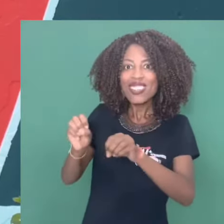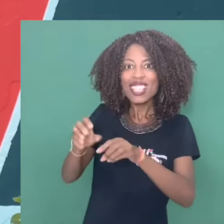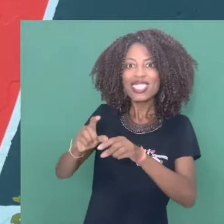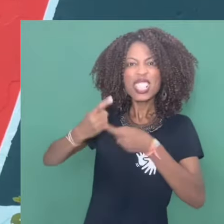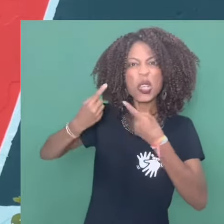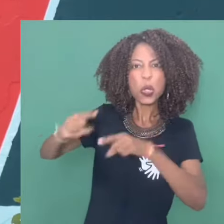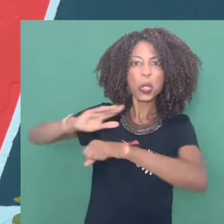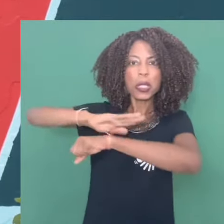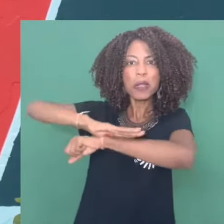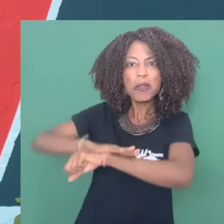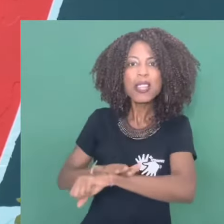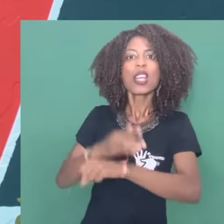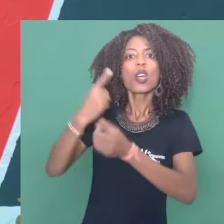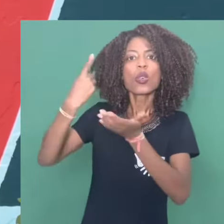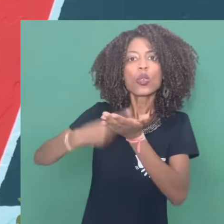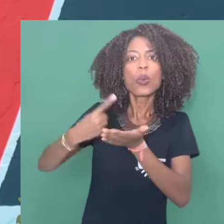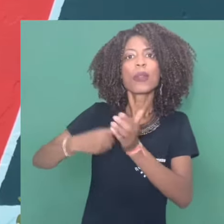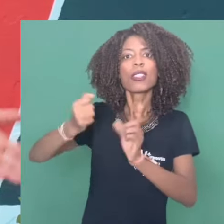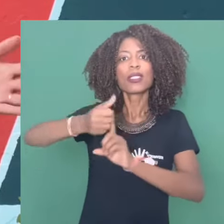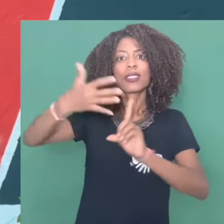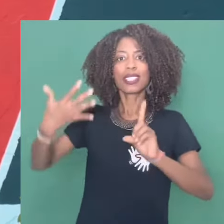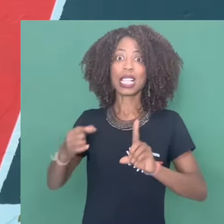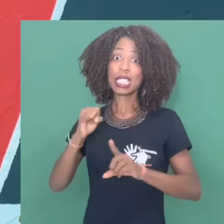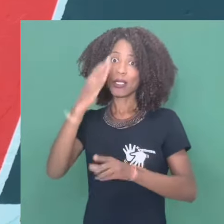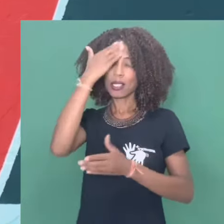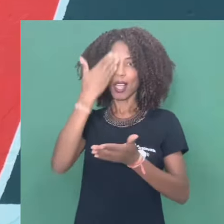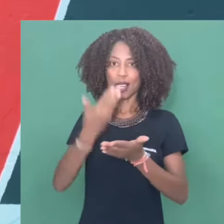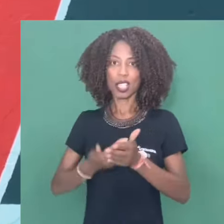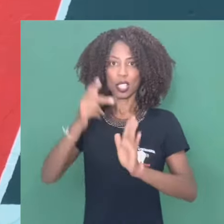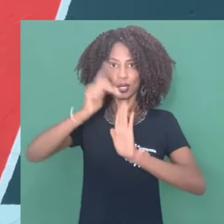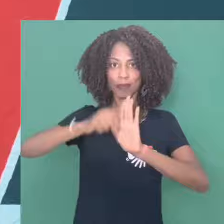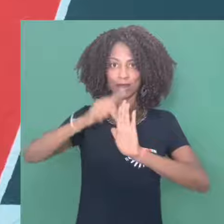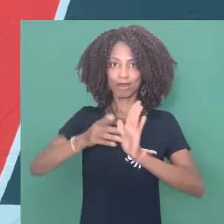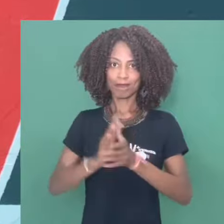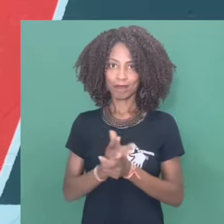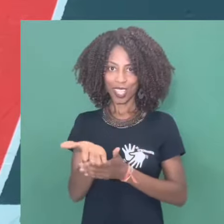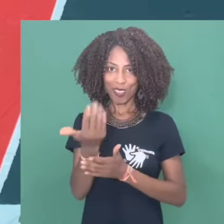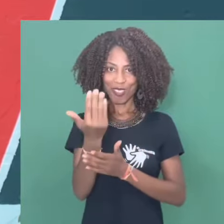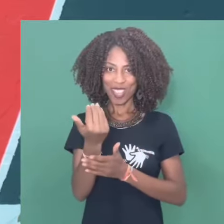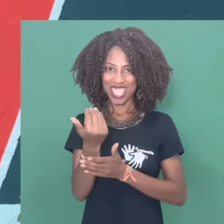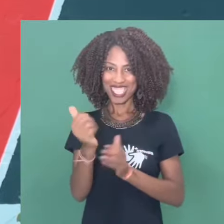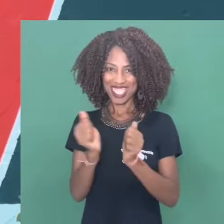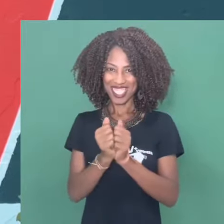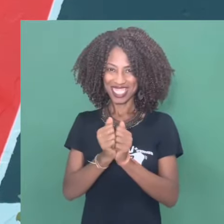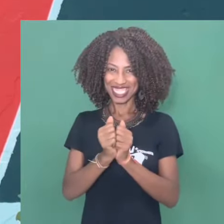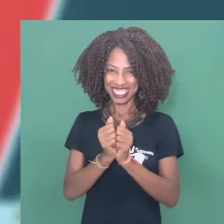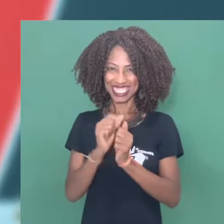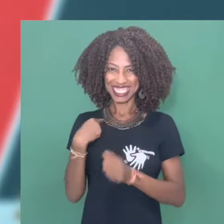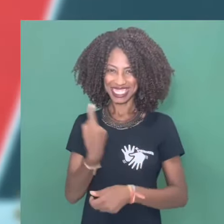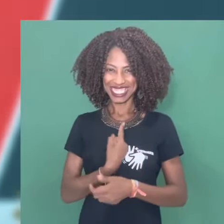antirracista e comprometida com a diversidade. Se você acredita nesse projeto, vem ser Maria Filipe.